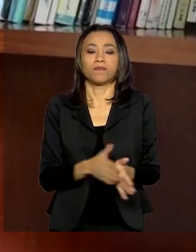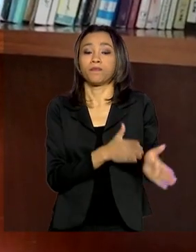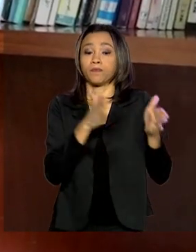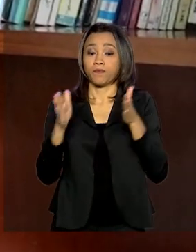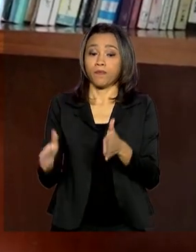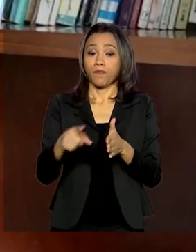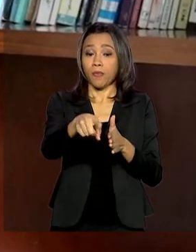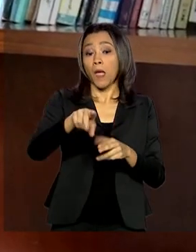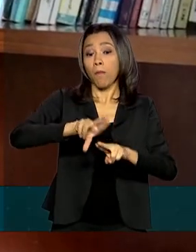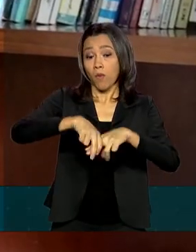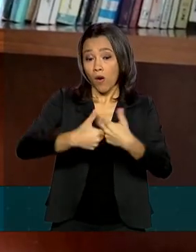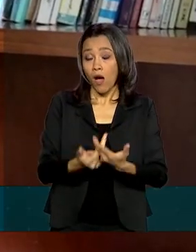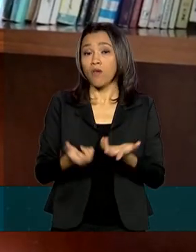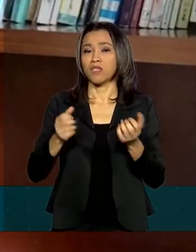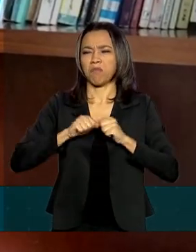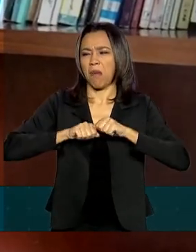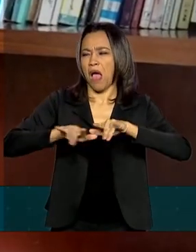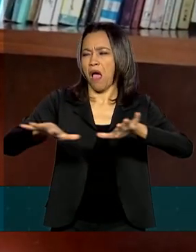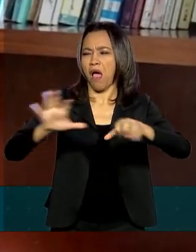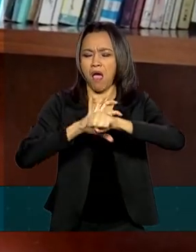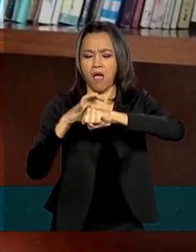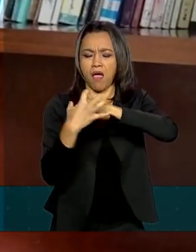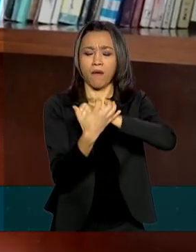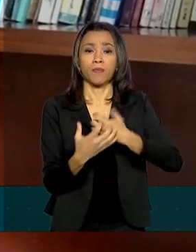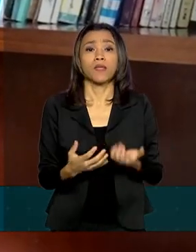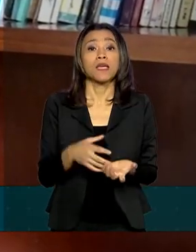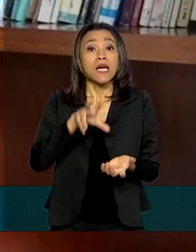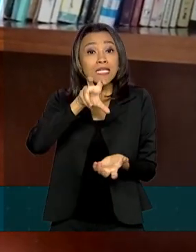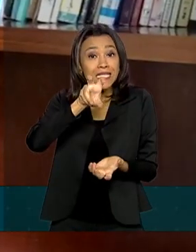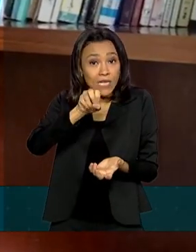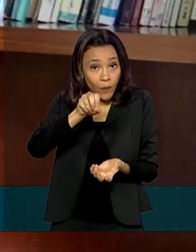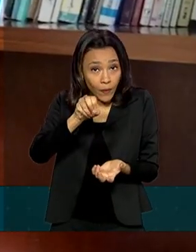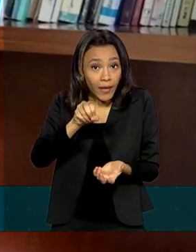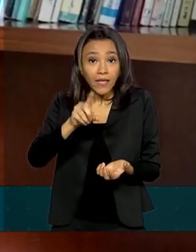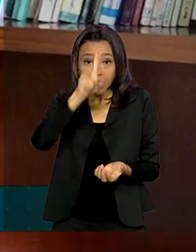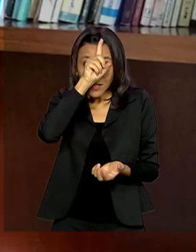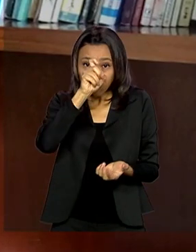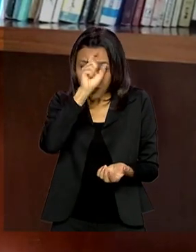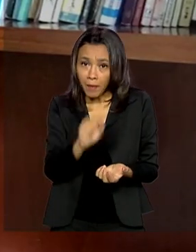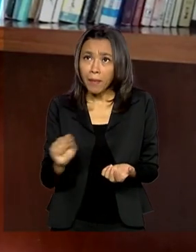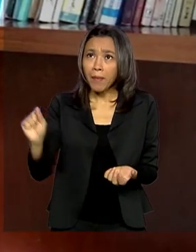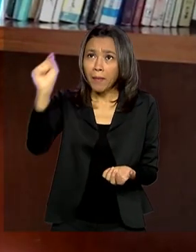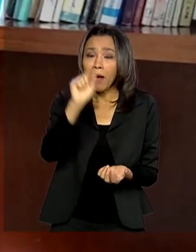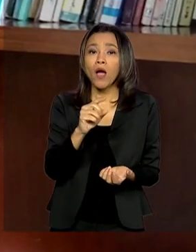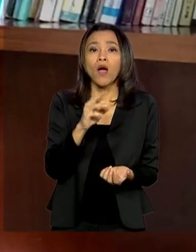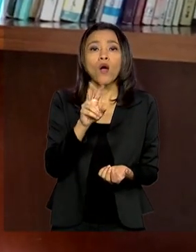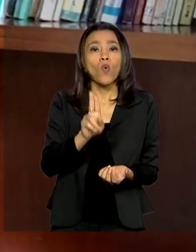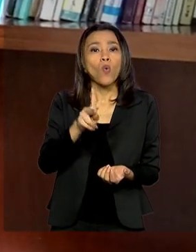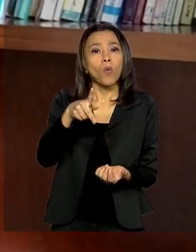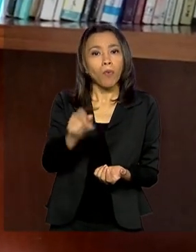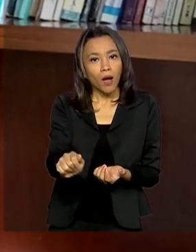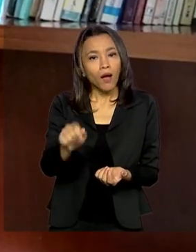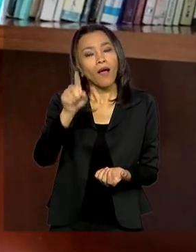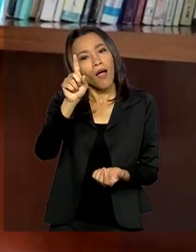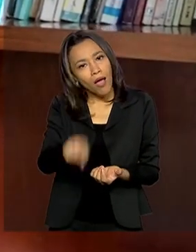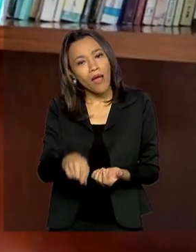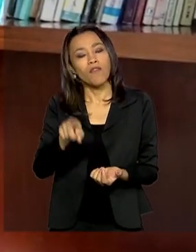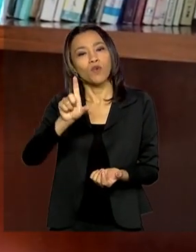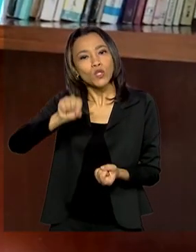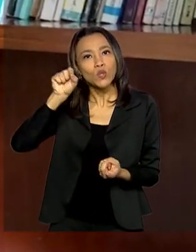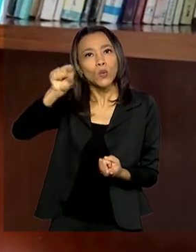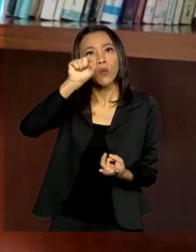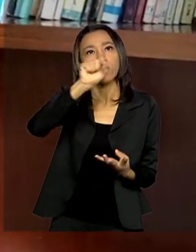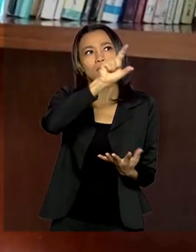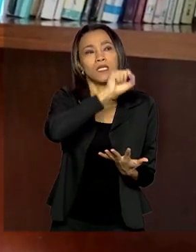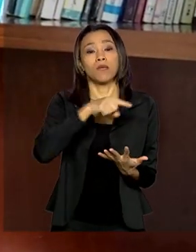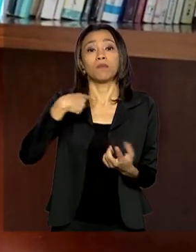da pandemia do novo coronavírus, as 50 primeiras UPAs foram escolhidas, levando em conta os estados onde há mais